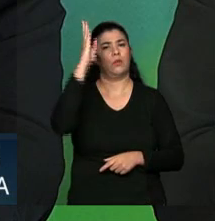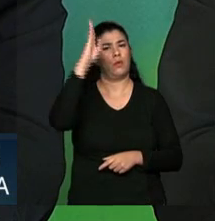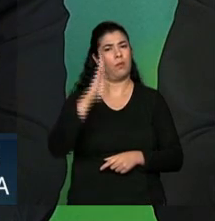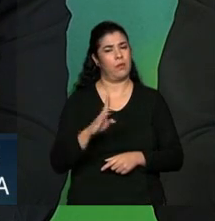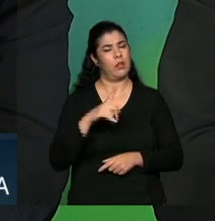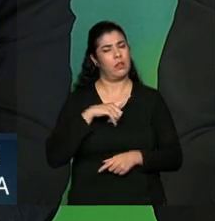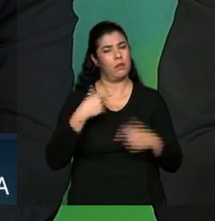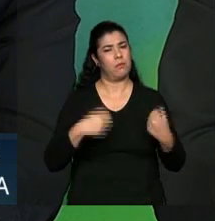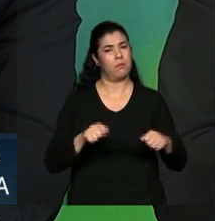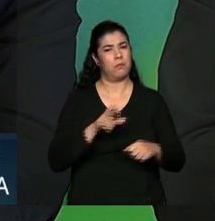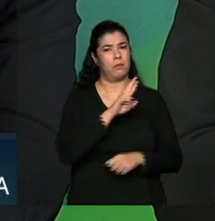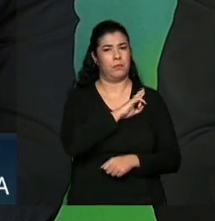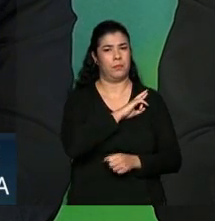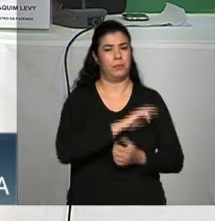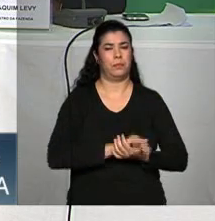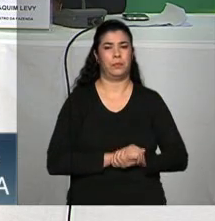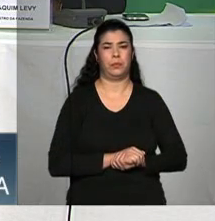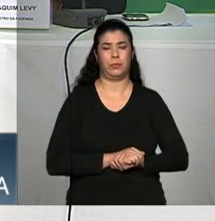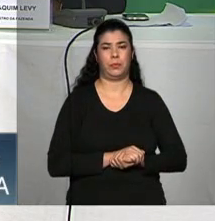a questão requer.